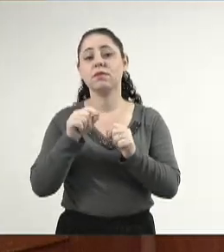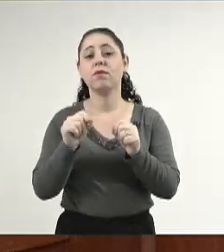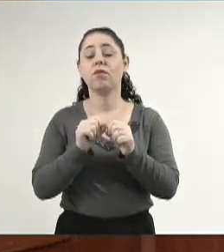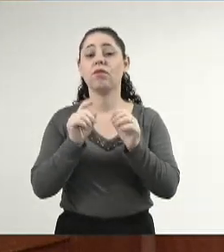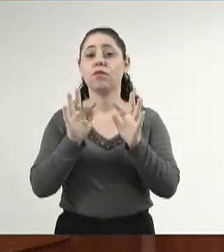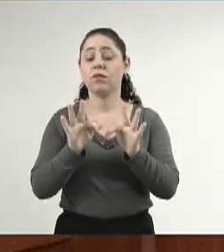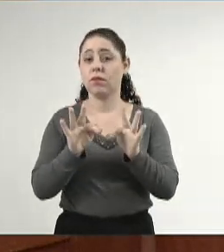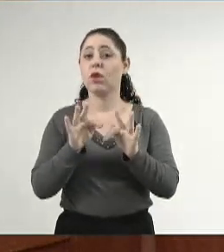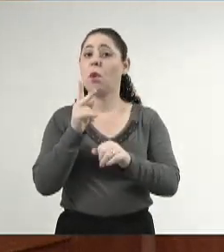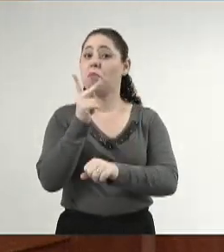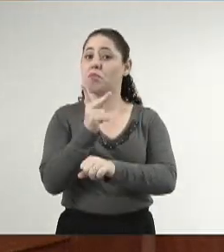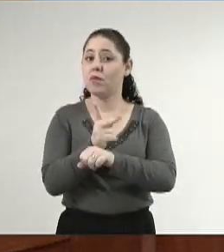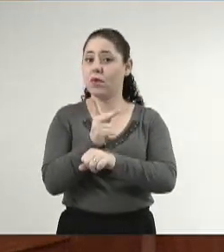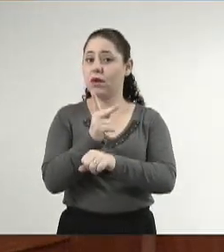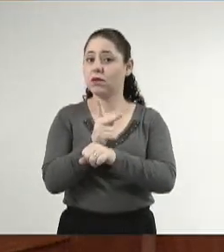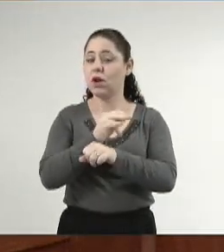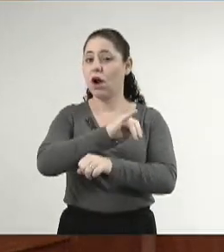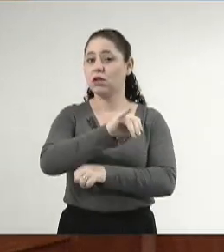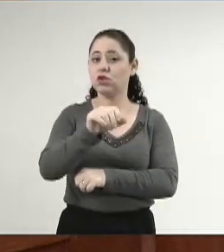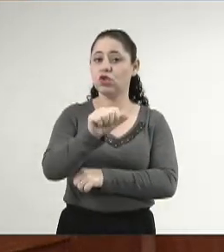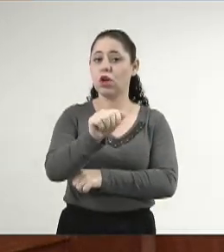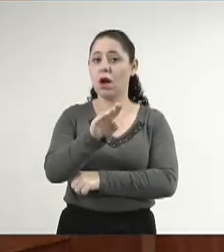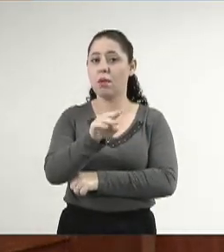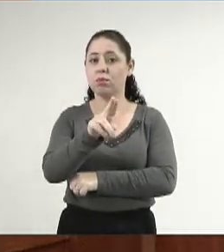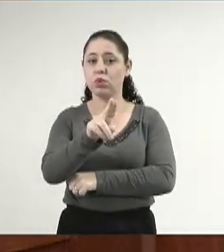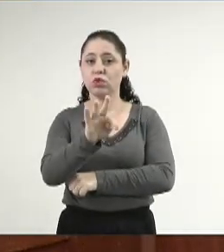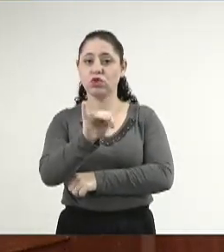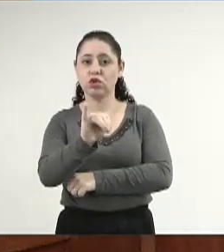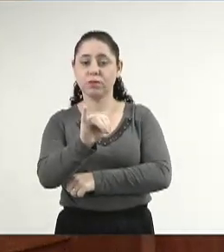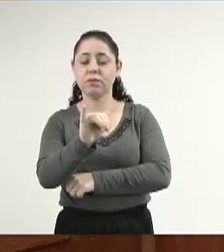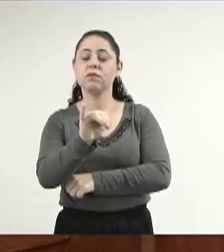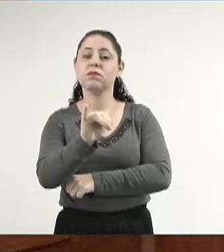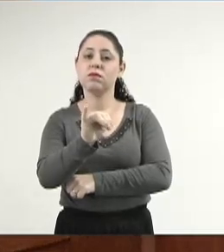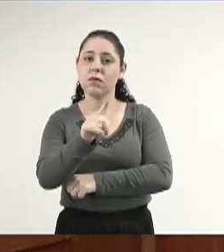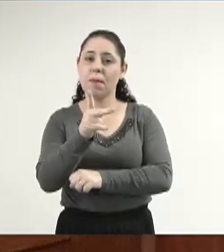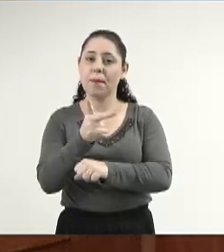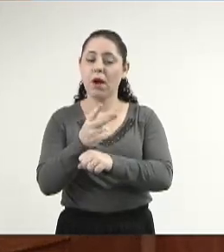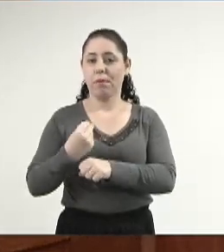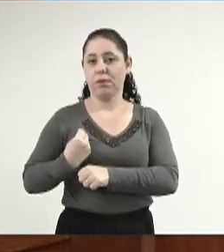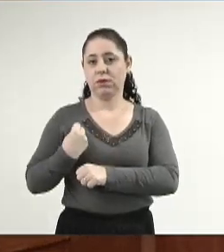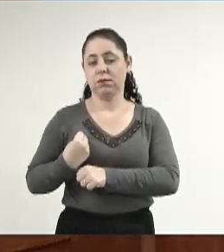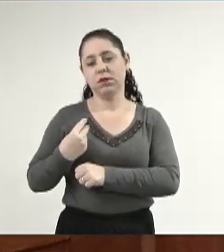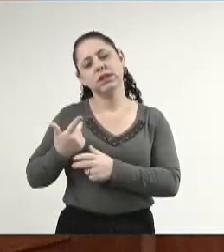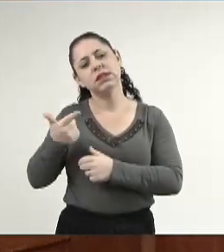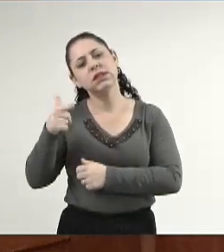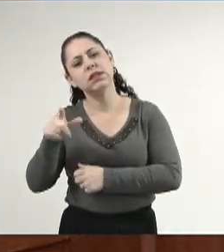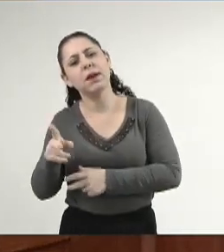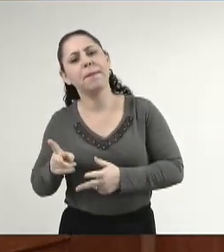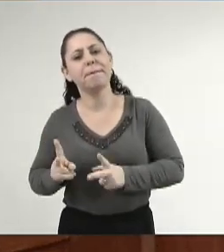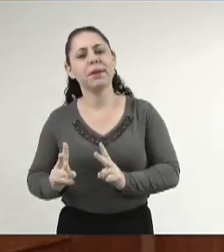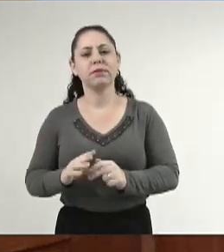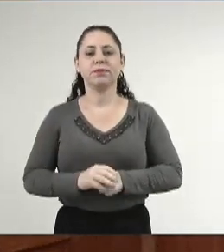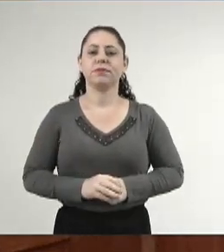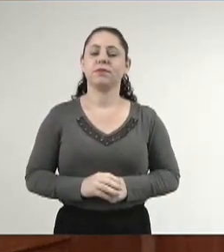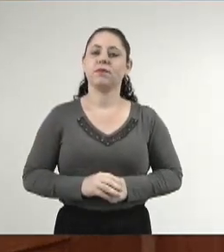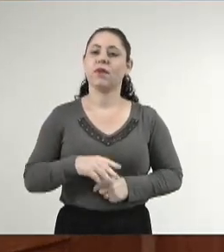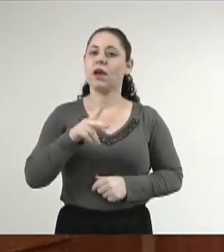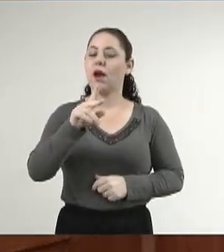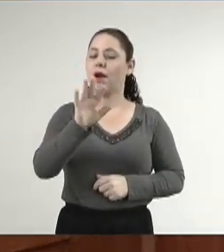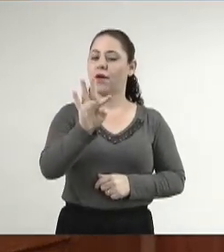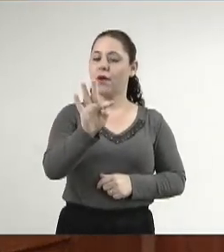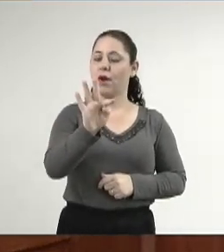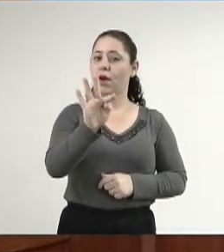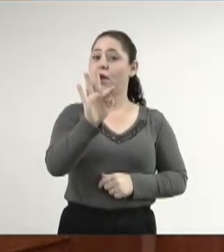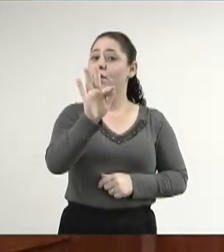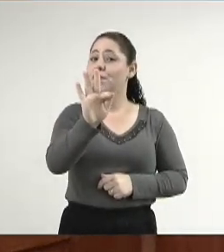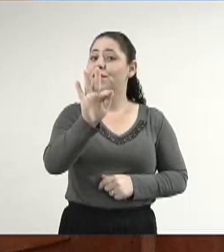finalista do prêmio Jabuti. Ele que participa todas as vezes da Flibe, que é a